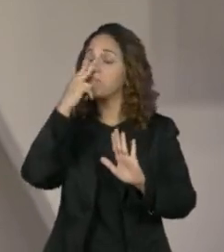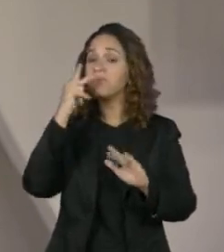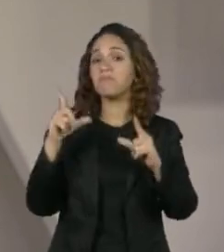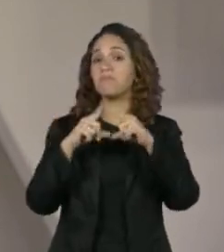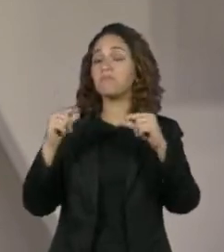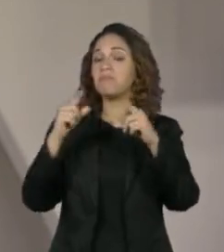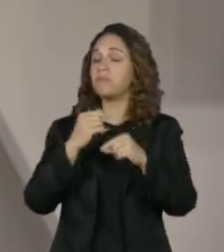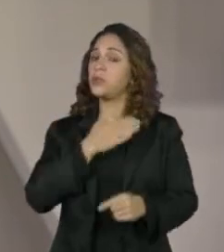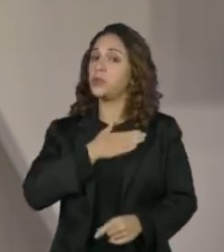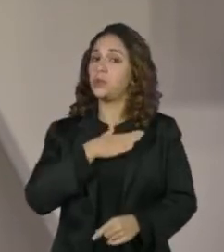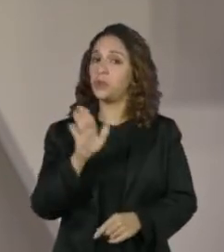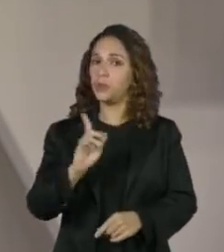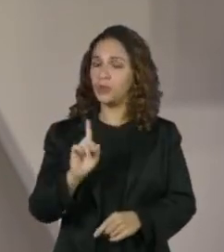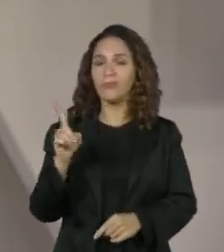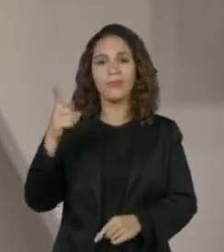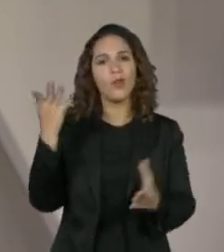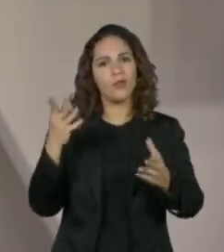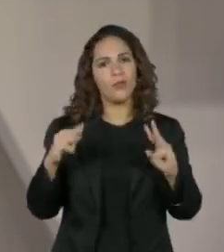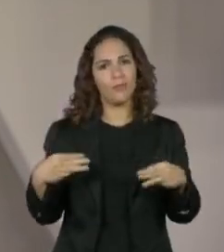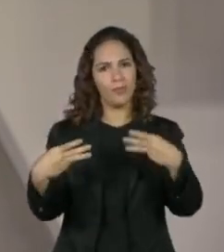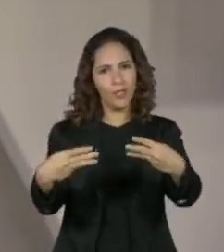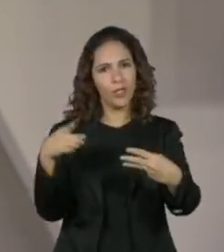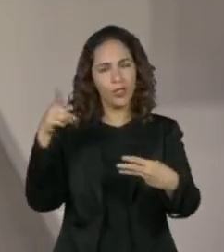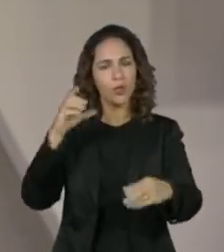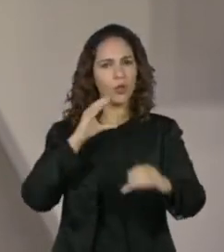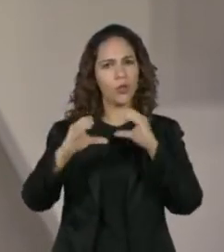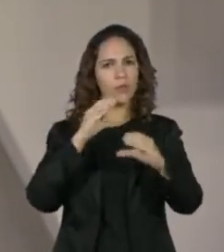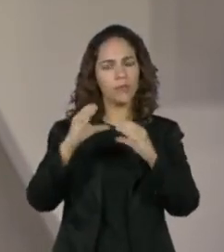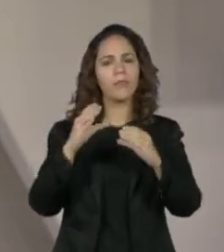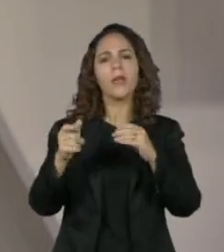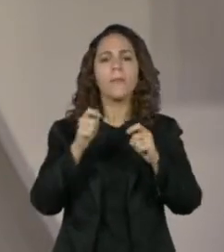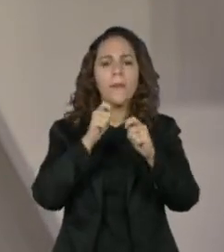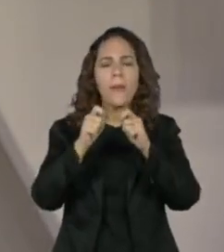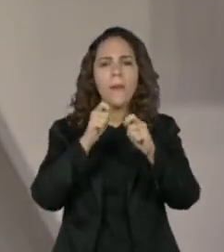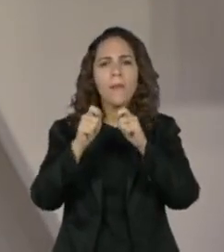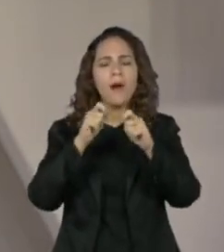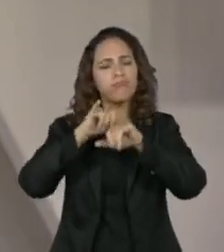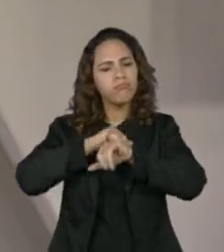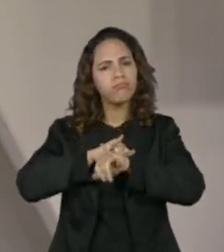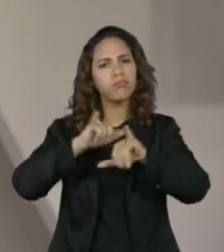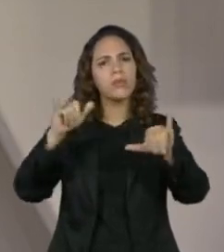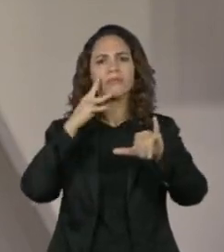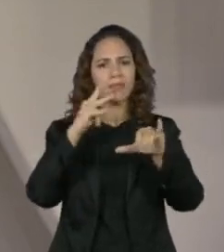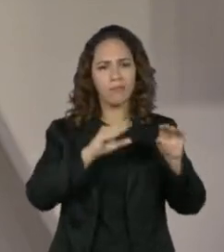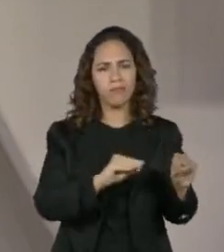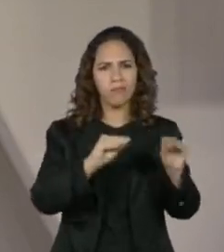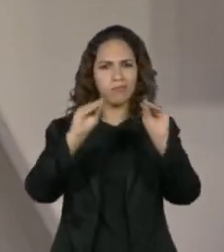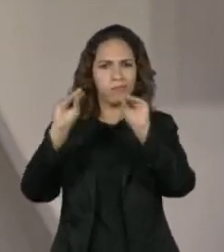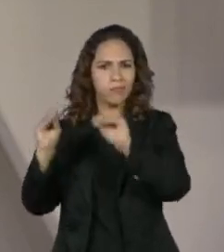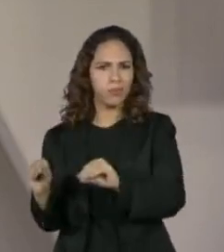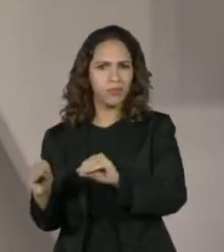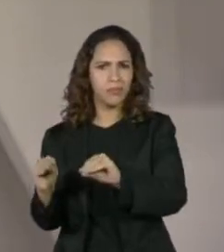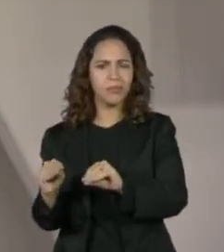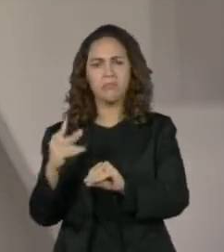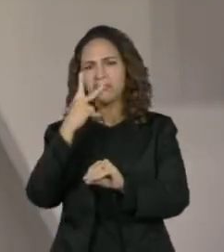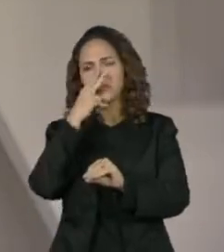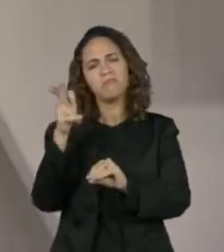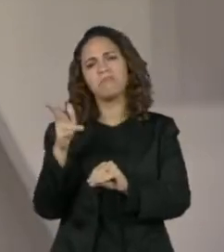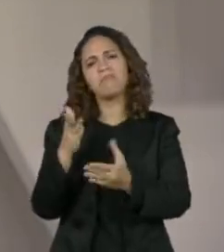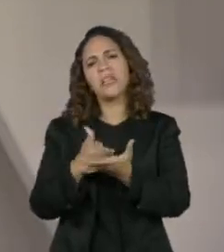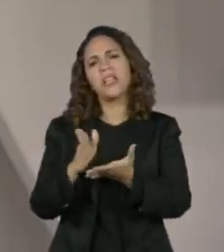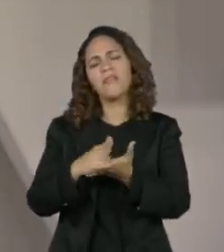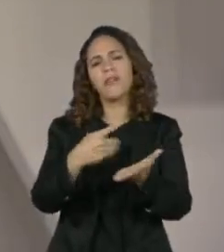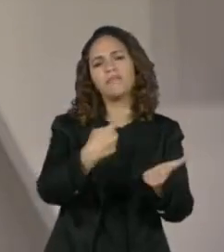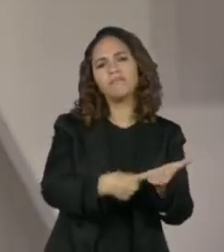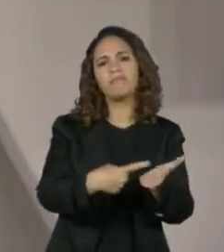do encontro de hoje, o ministro das Comunicações, Fábio Faria, deu uma entrevista coletiva e negou que esse adiamento tenha alguma ligação com o